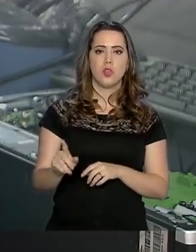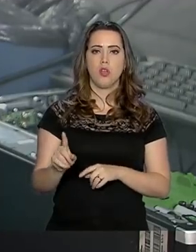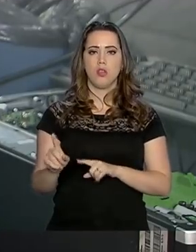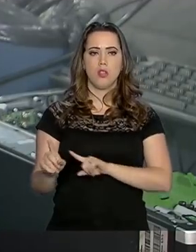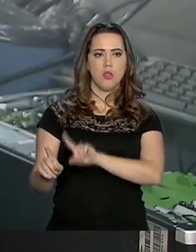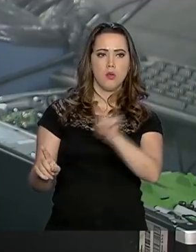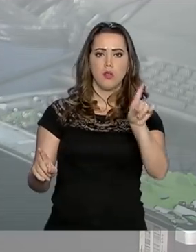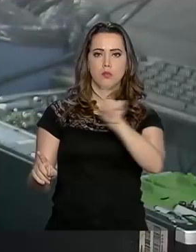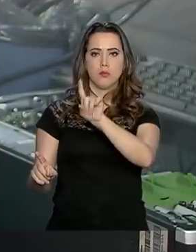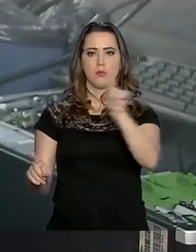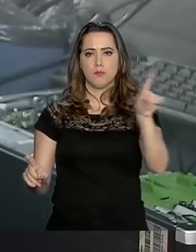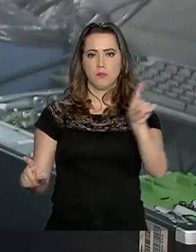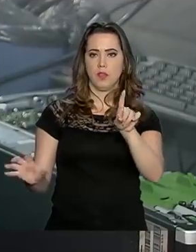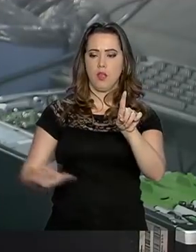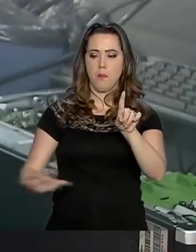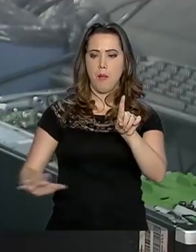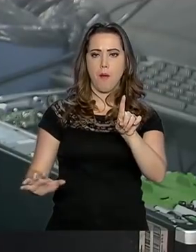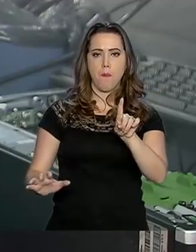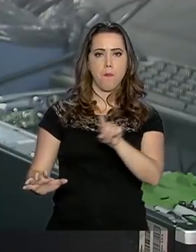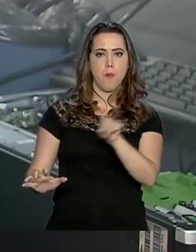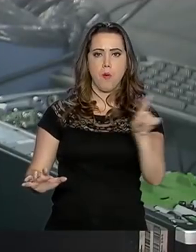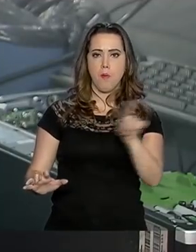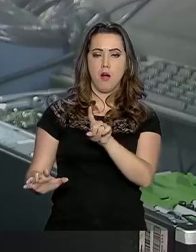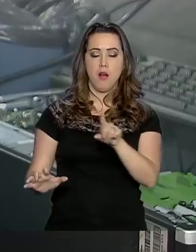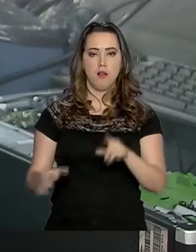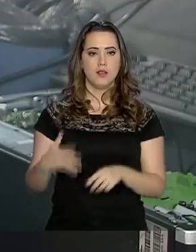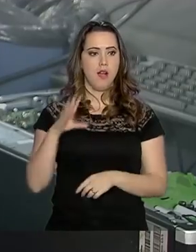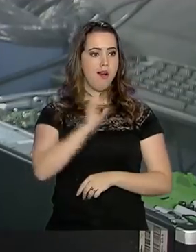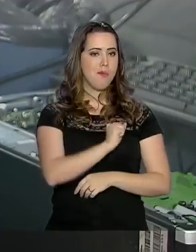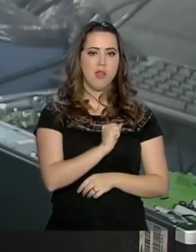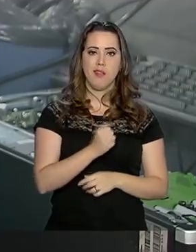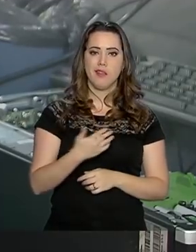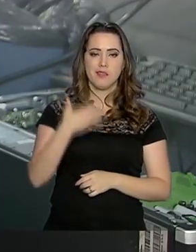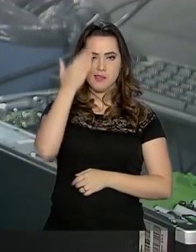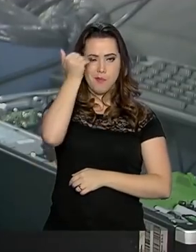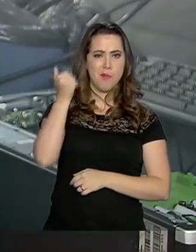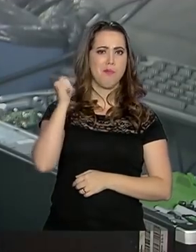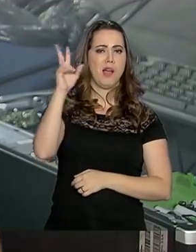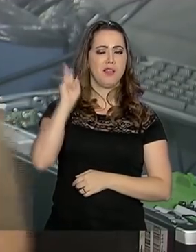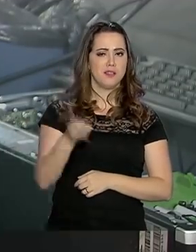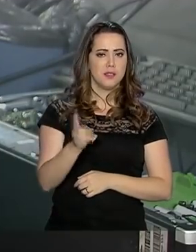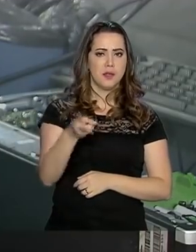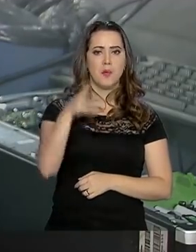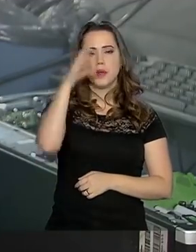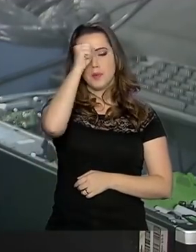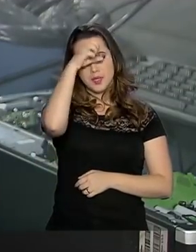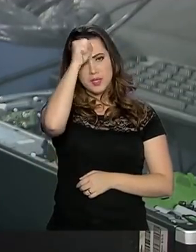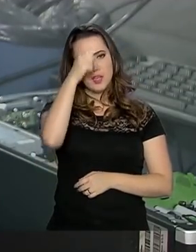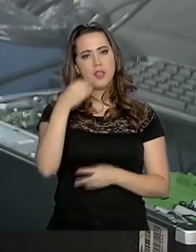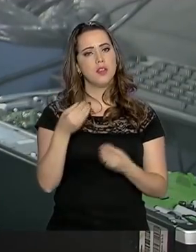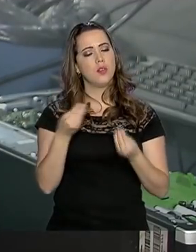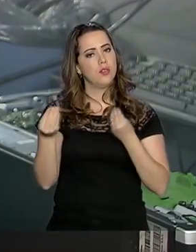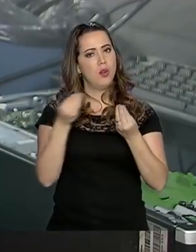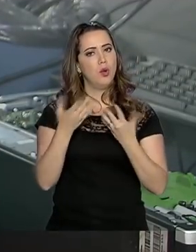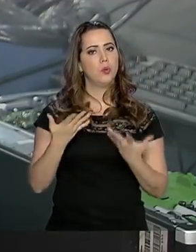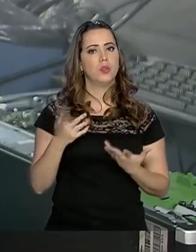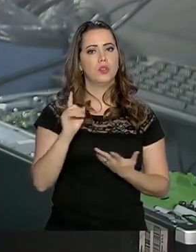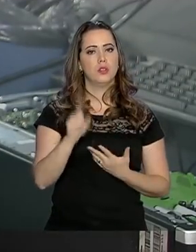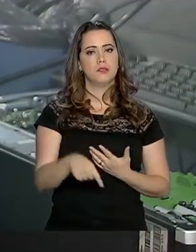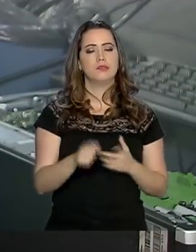e mexer um cursor na tela. Isso me gerou uma paixão, porque eu queria e queria saber mais sobre isso e queria aprender sobre isso para poder